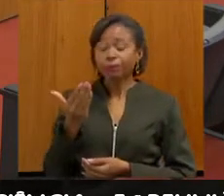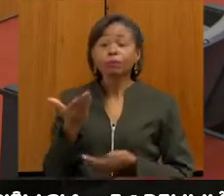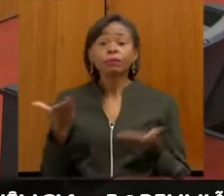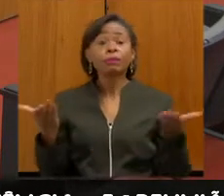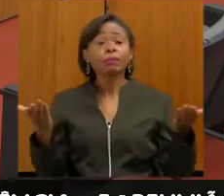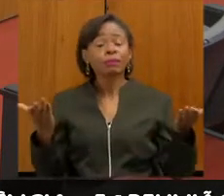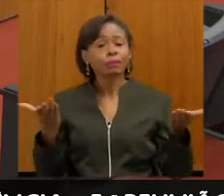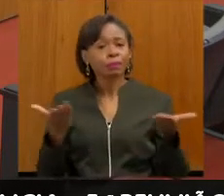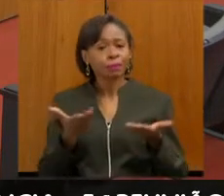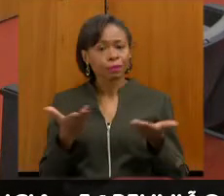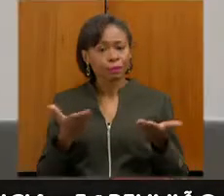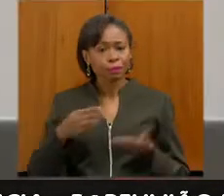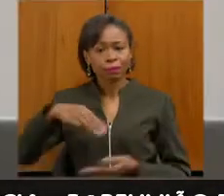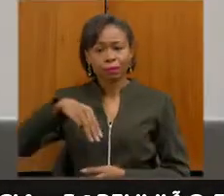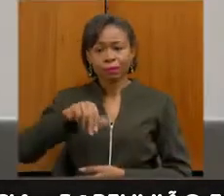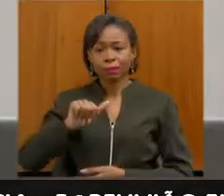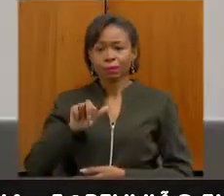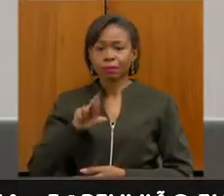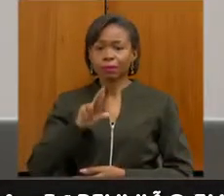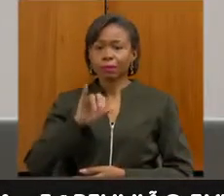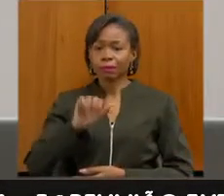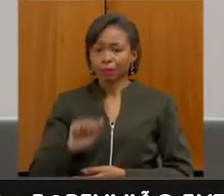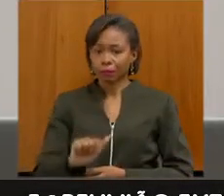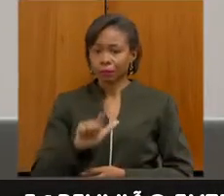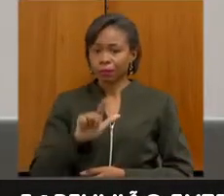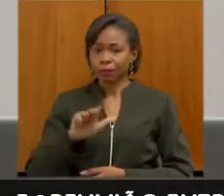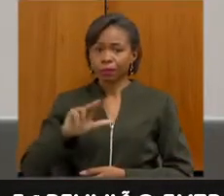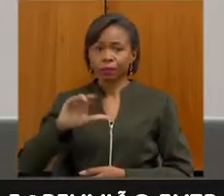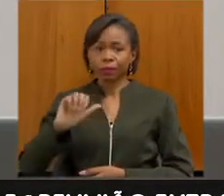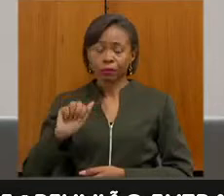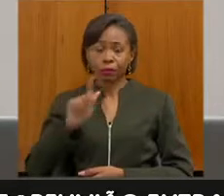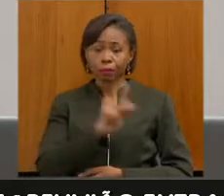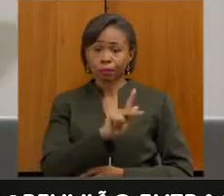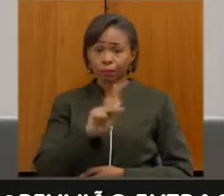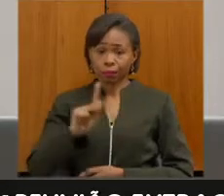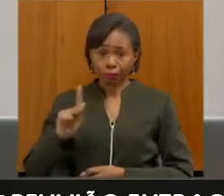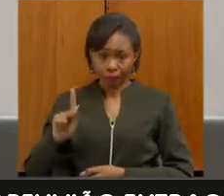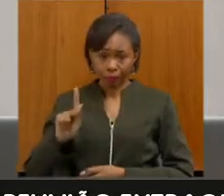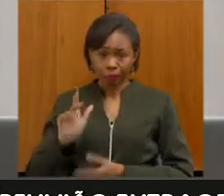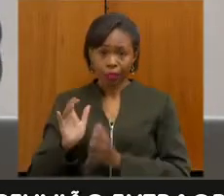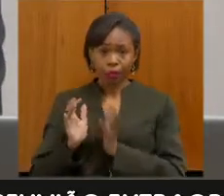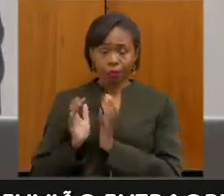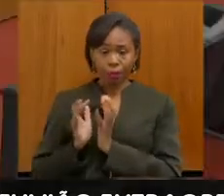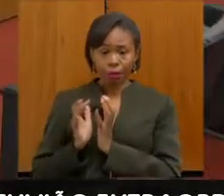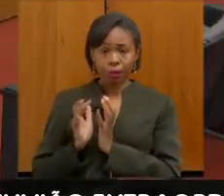palavra agora para Maria Lúcia Ribeiro, presidenta da APAES e de Bom Despacho.